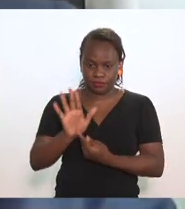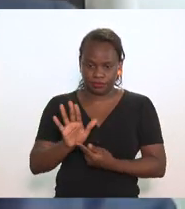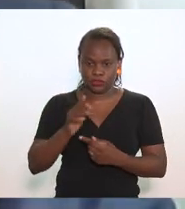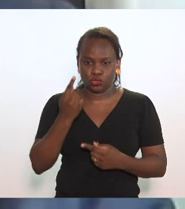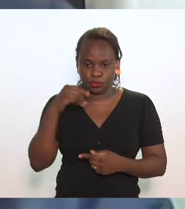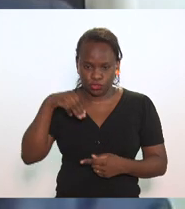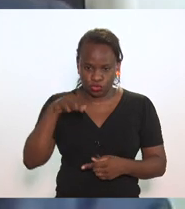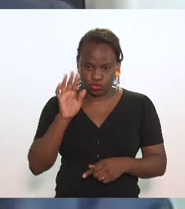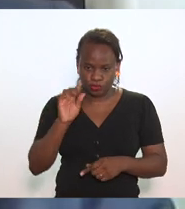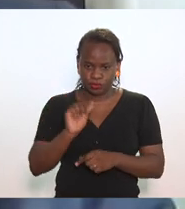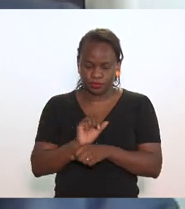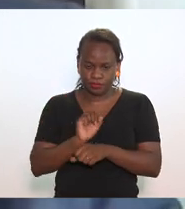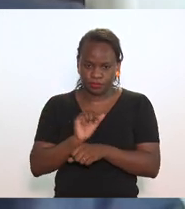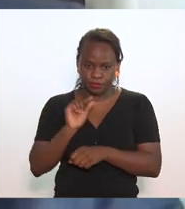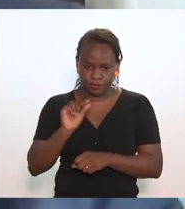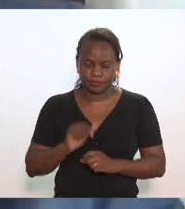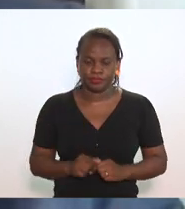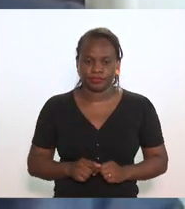minuto, um segundinho